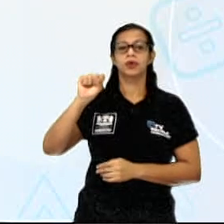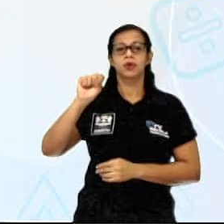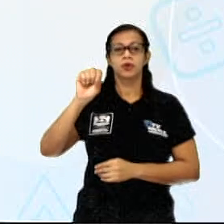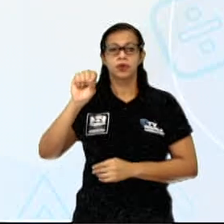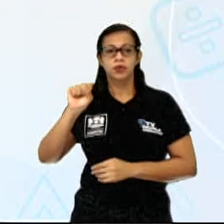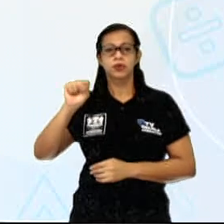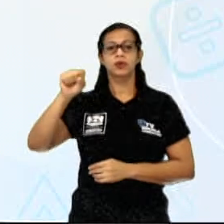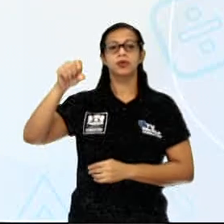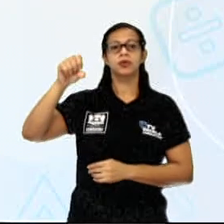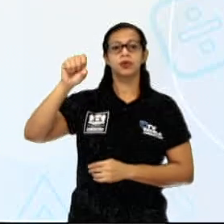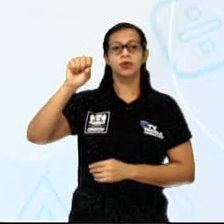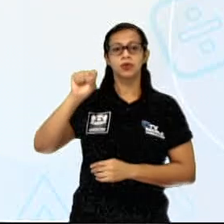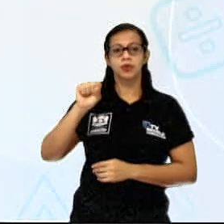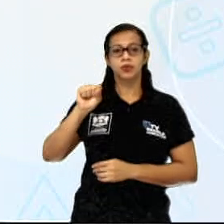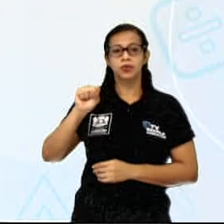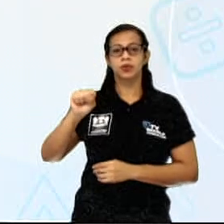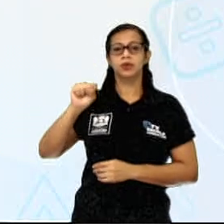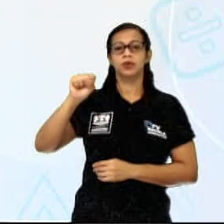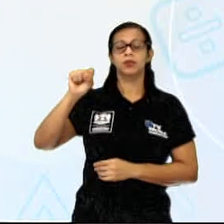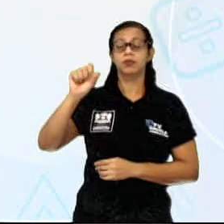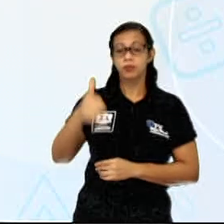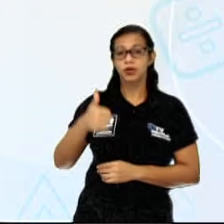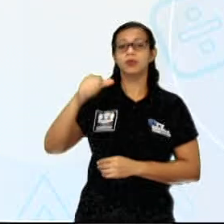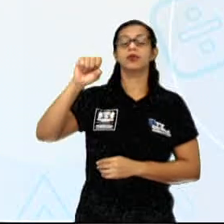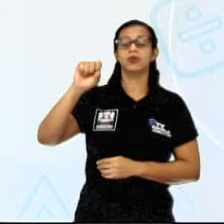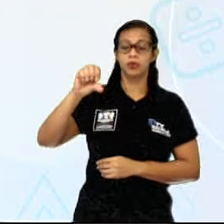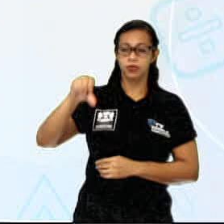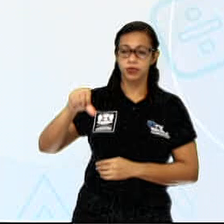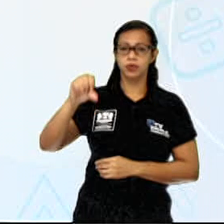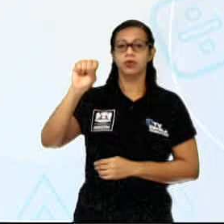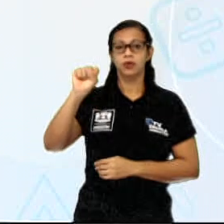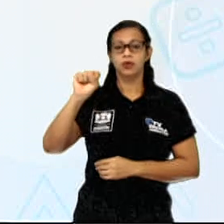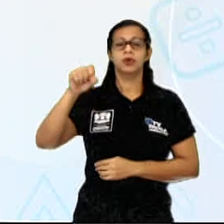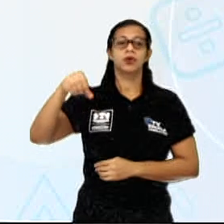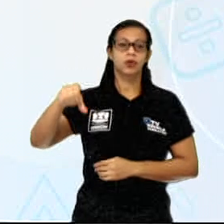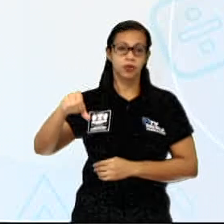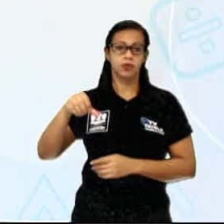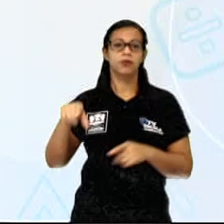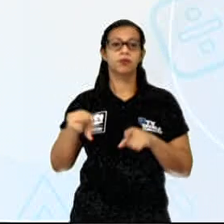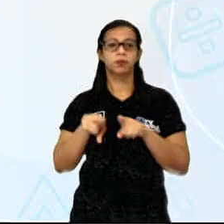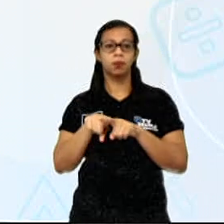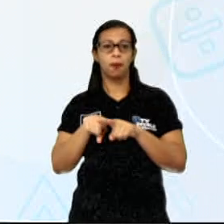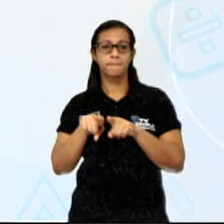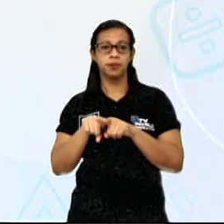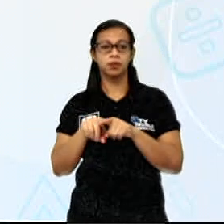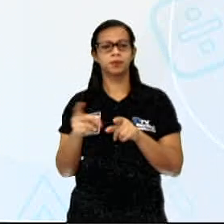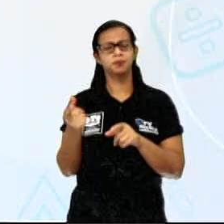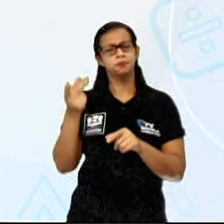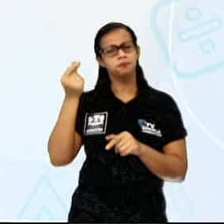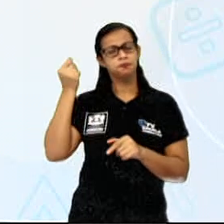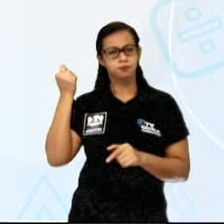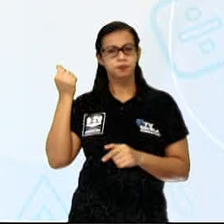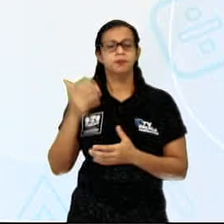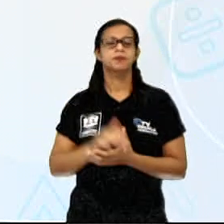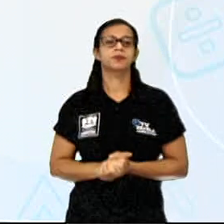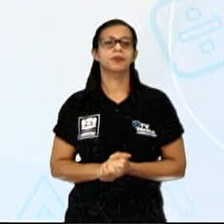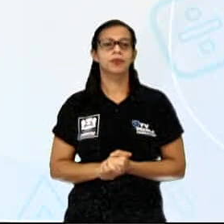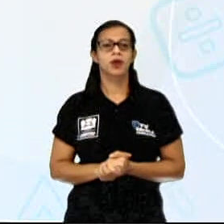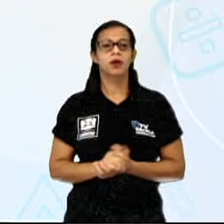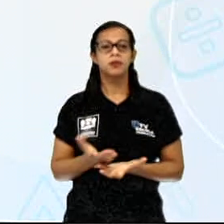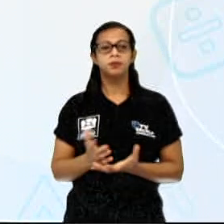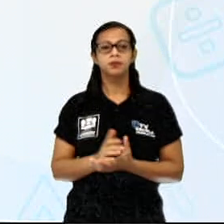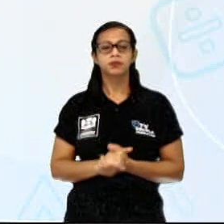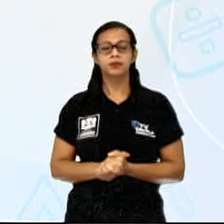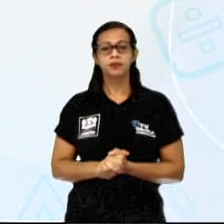XIX, e 1930. Nesse período, os centros urbanos estavam apinhados,